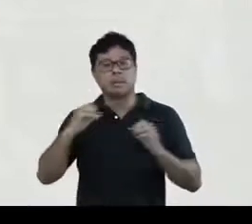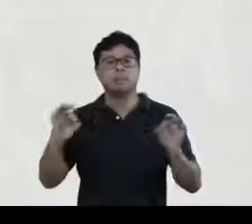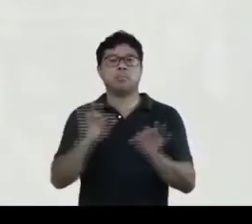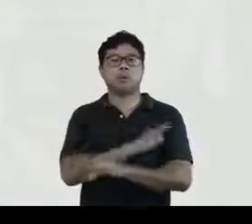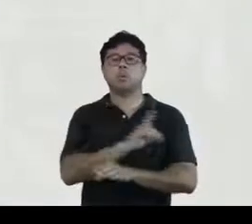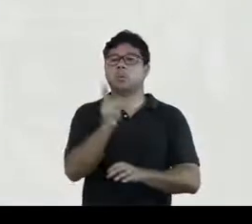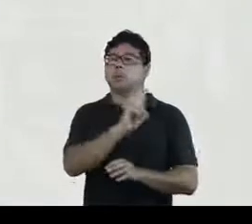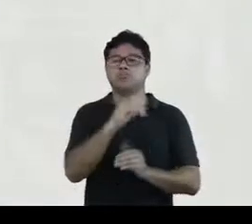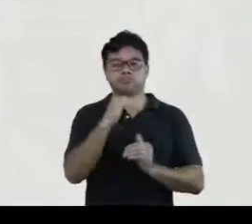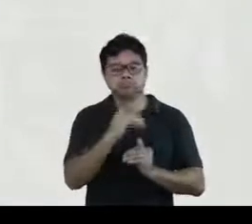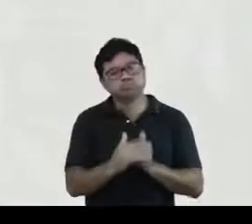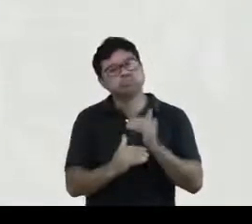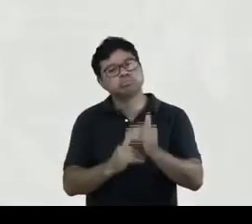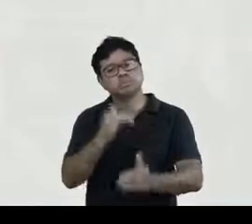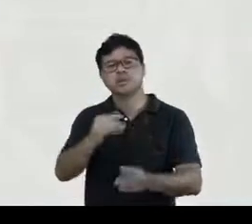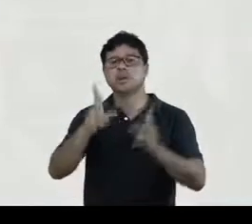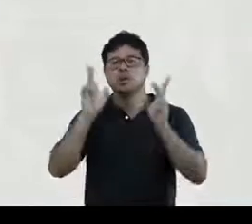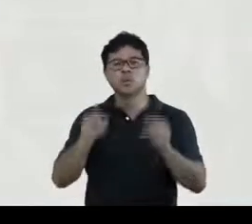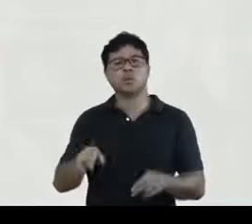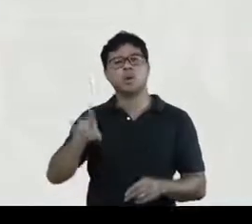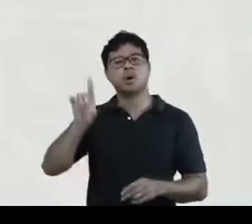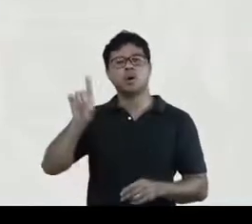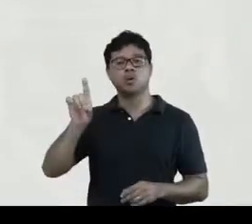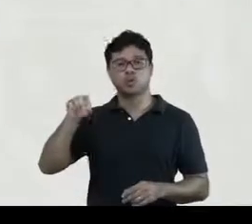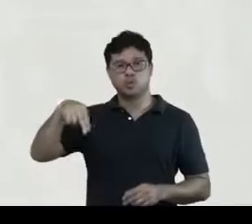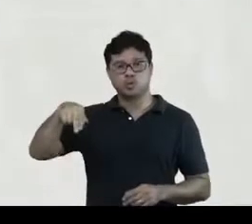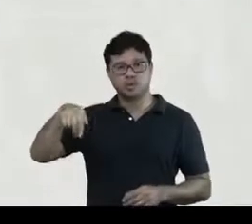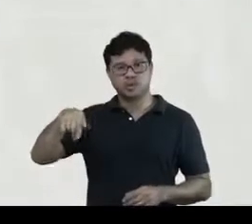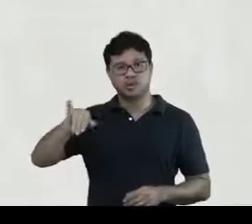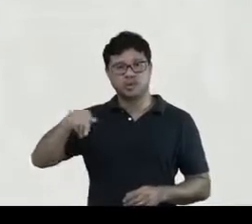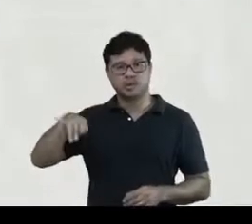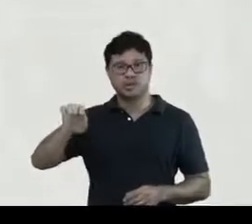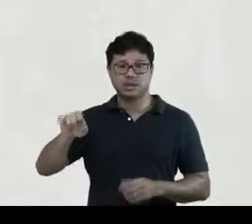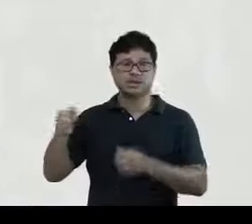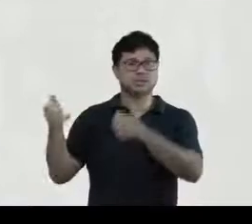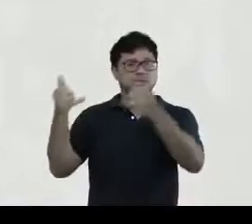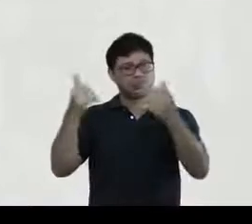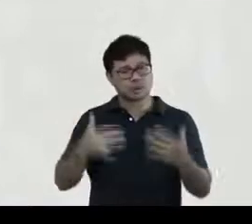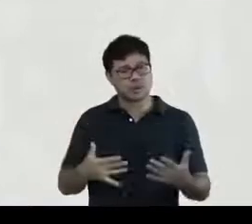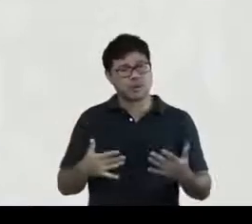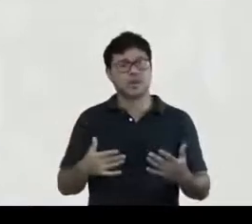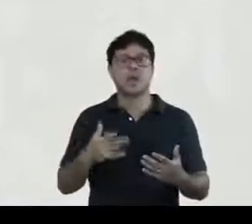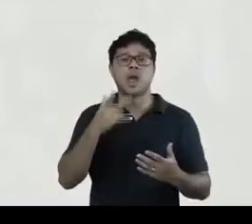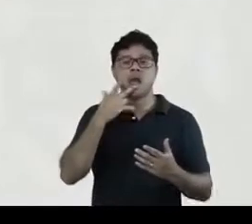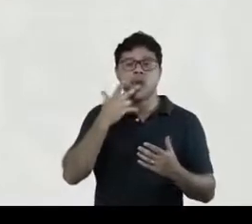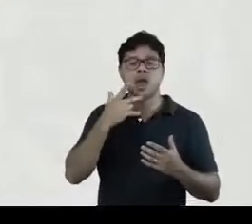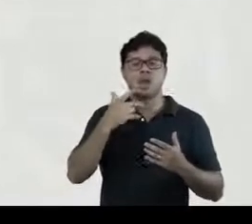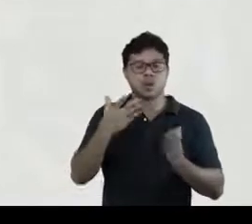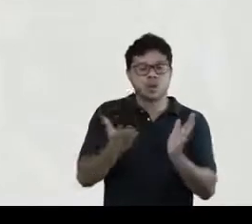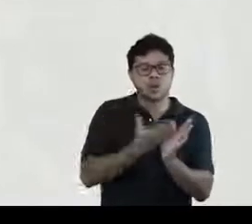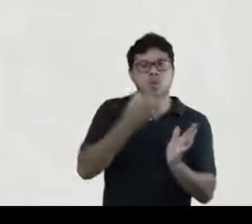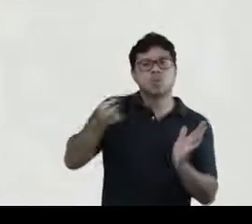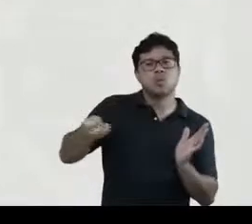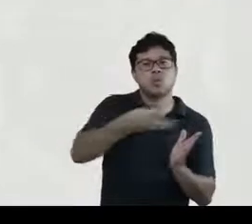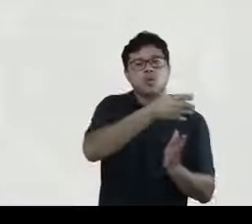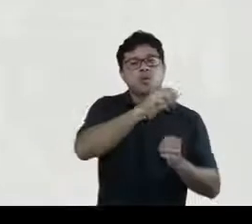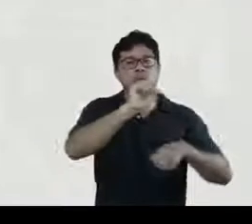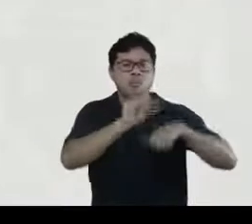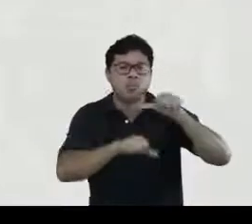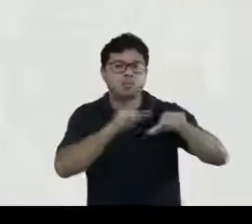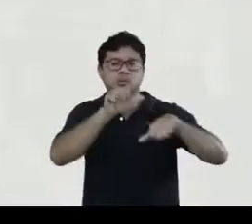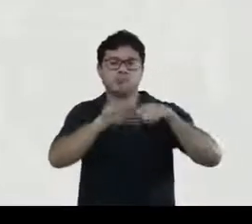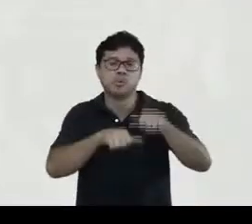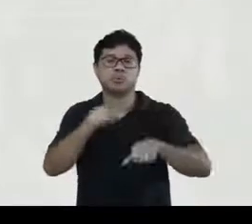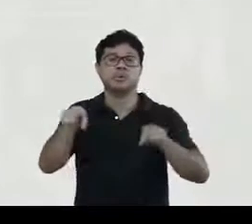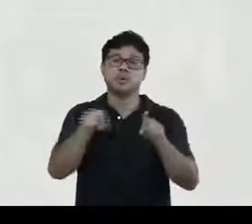como o próprio Dominique Varry o professor Dominique Varry mostrou quer dizer uma obra que está sempre atualizada ou